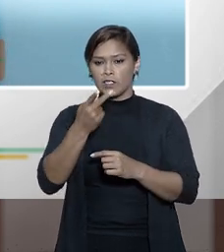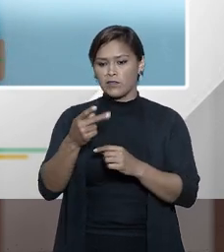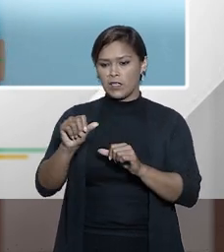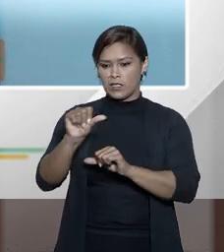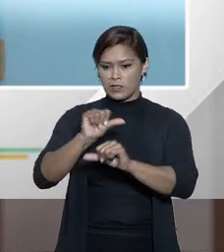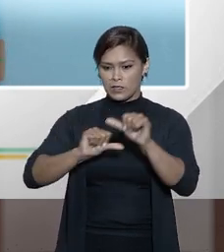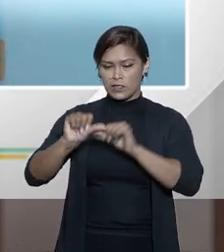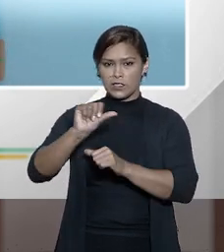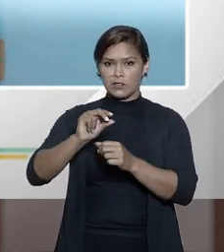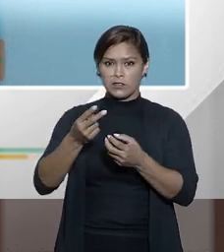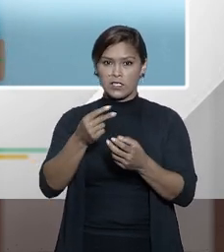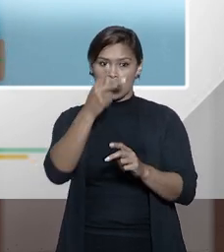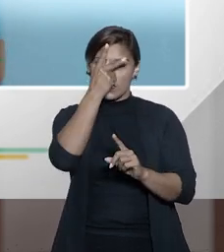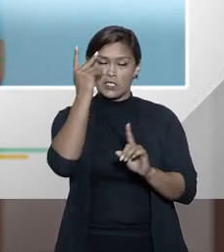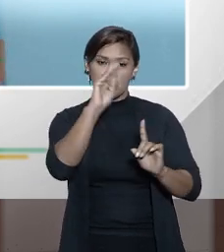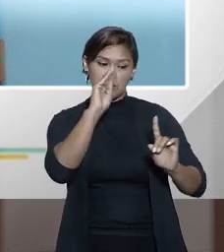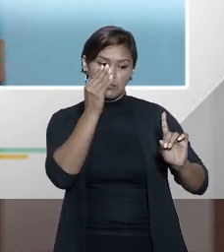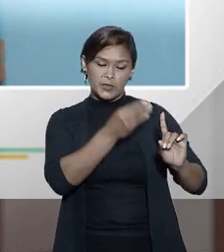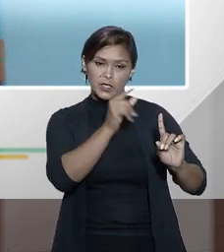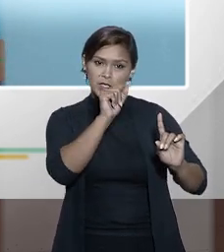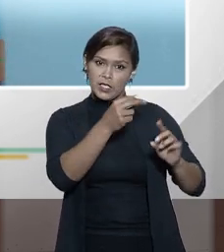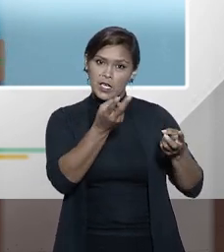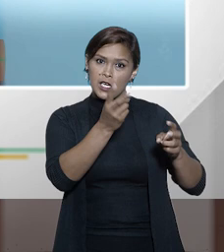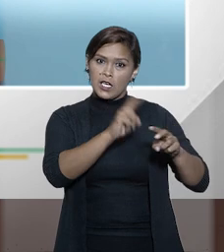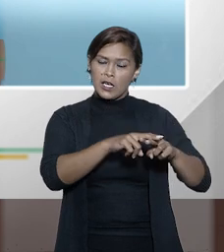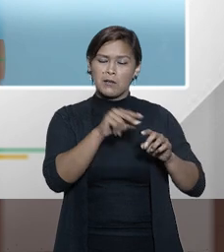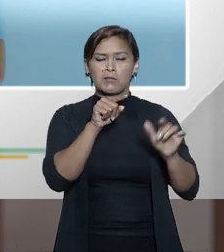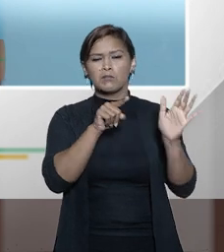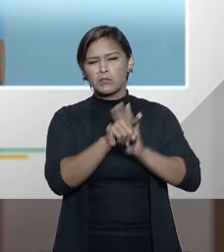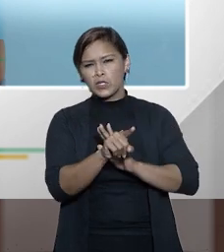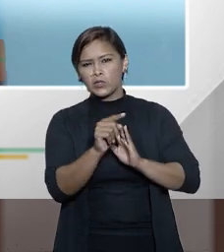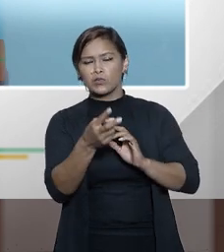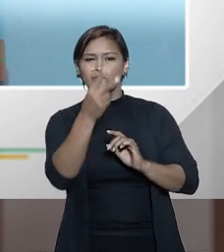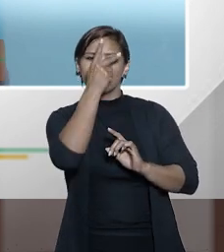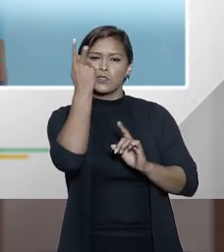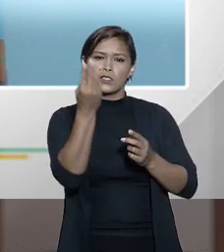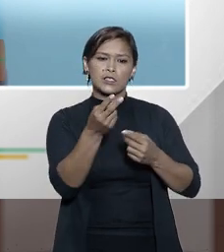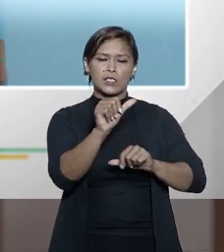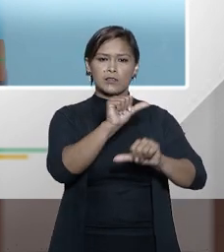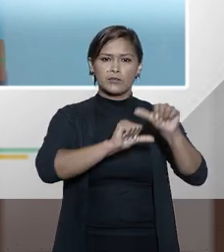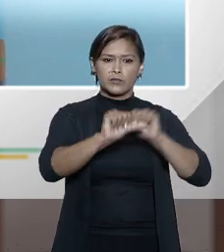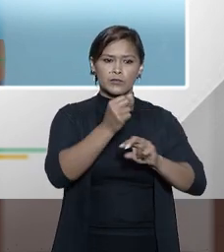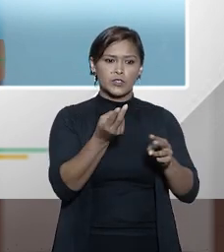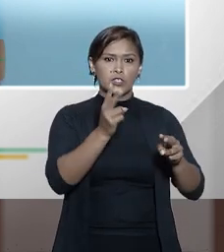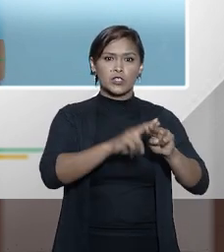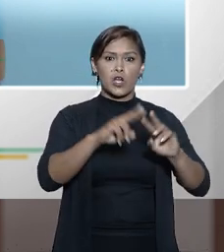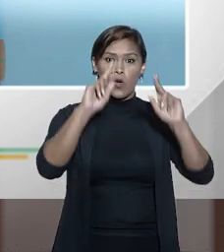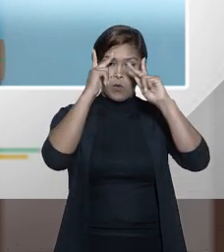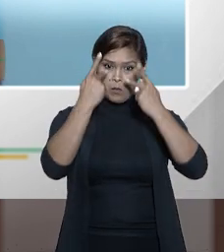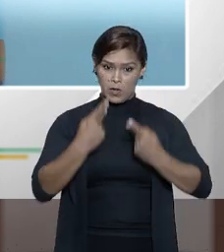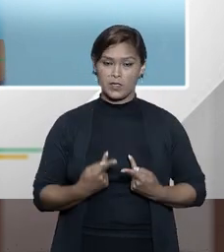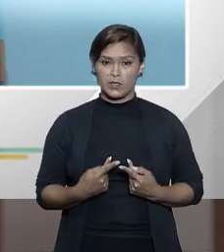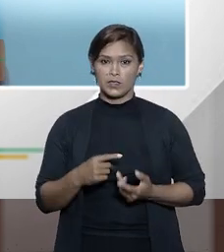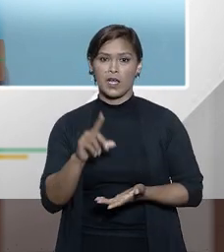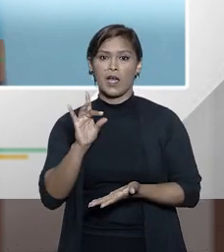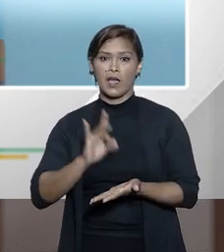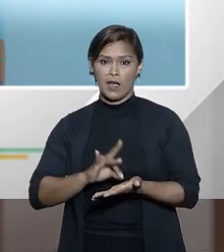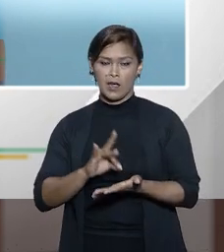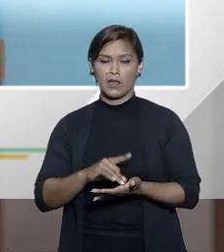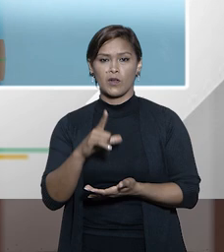fala em transferência de condenados e você me pergunta transferência de condenados tem caráter humanitário tem sim ela